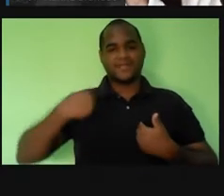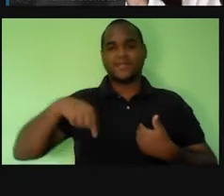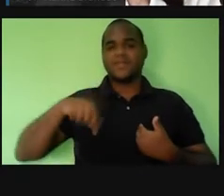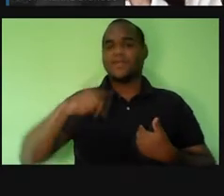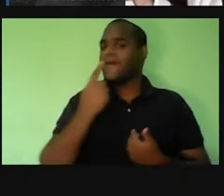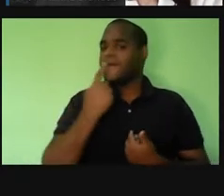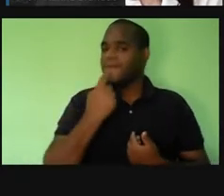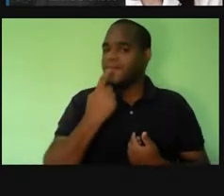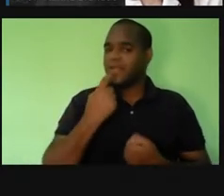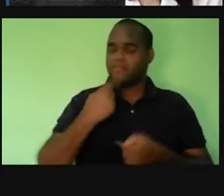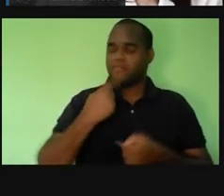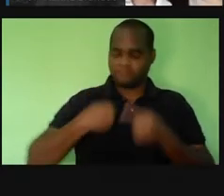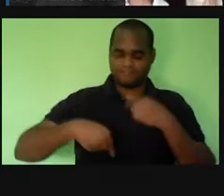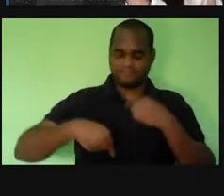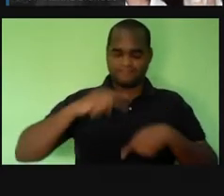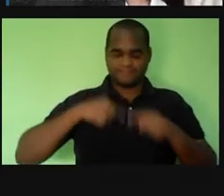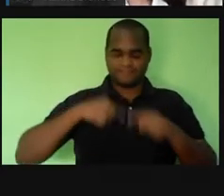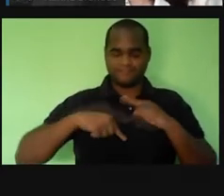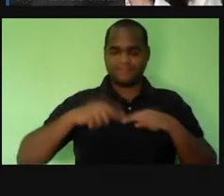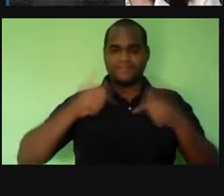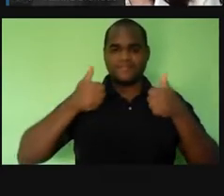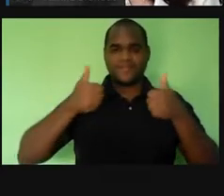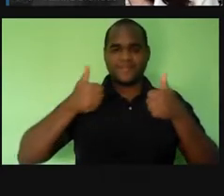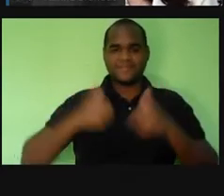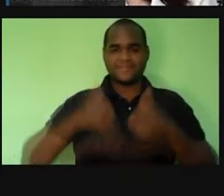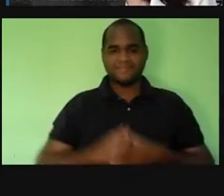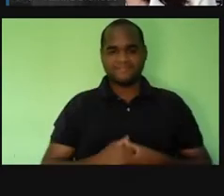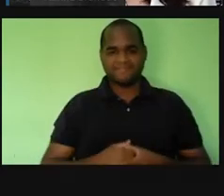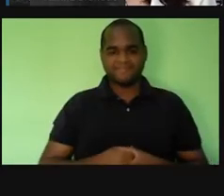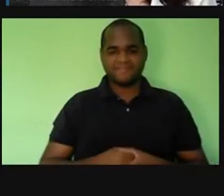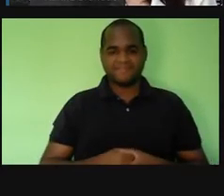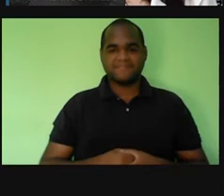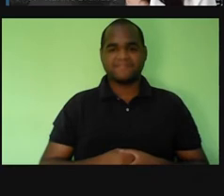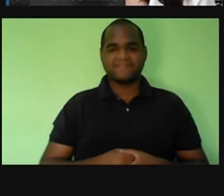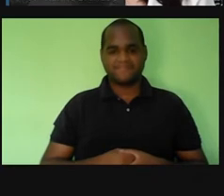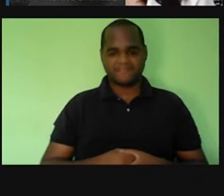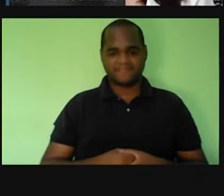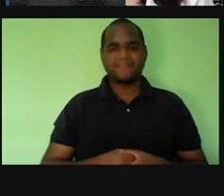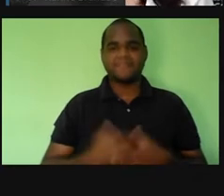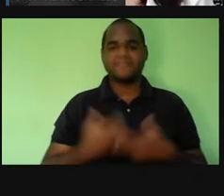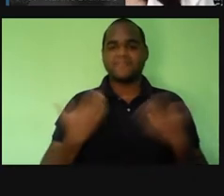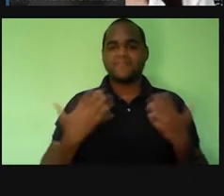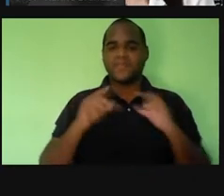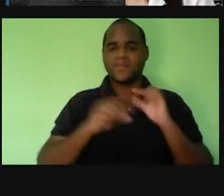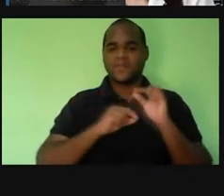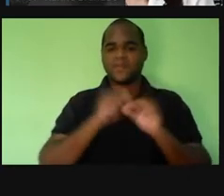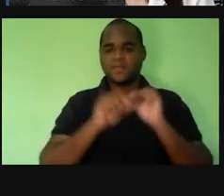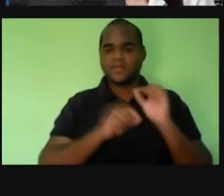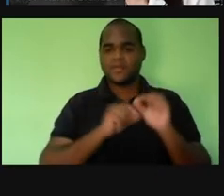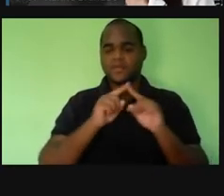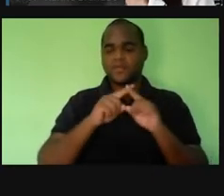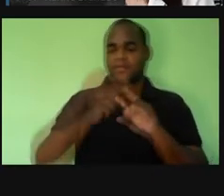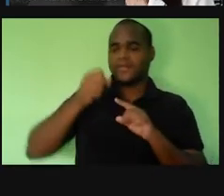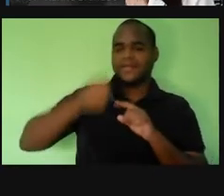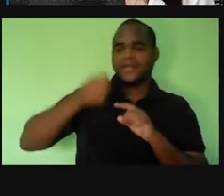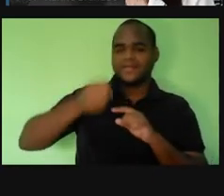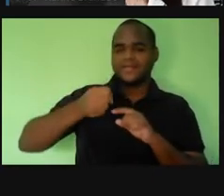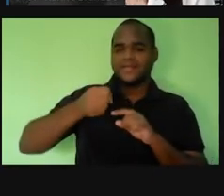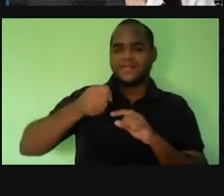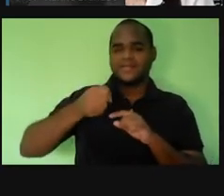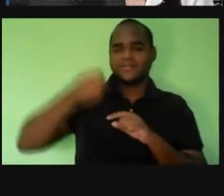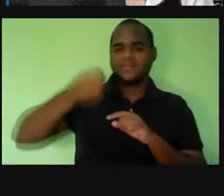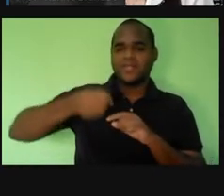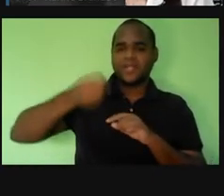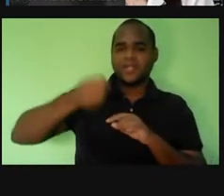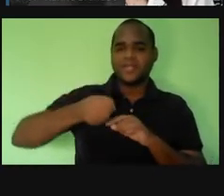funcione de uma maneira adequada, tá bom? E aí, a gente pode também, vamos ver agora, e o leite? Qual é o pH do